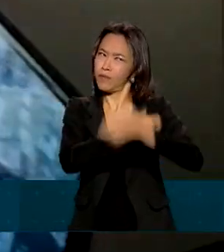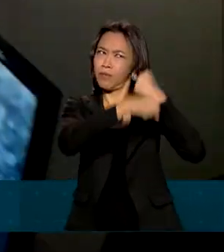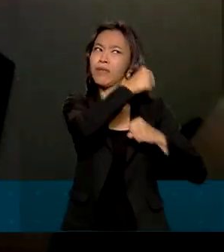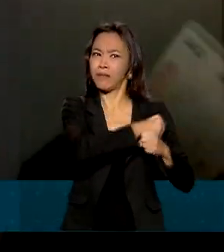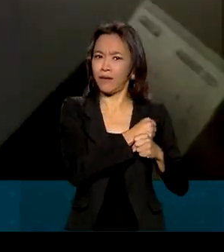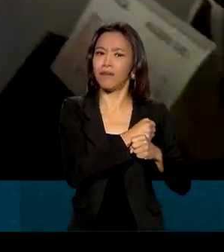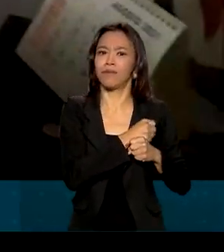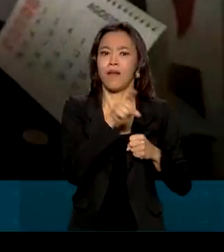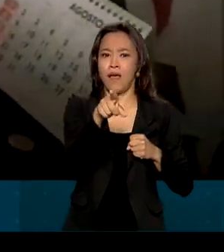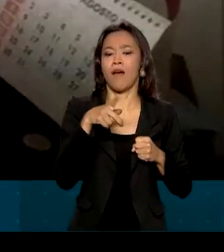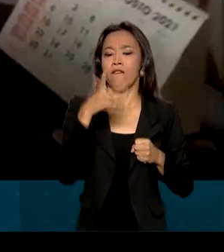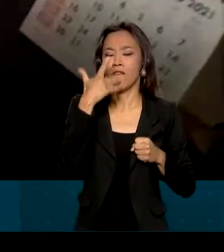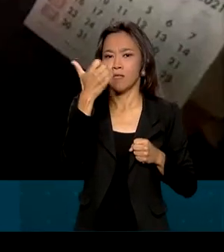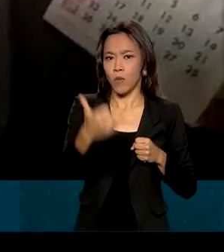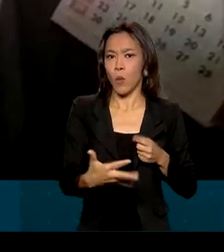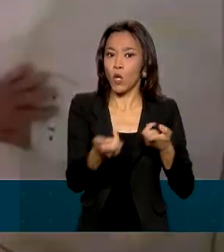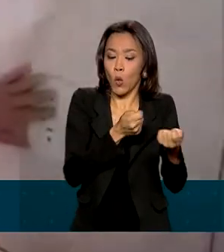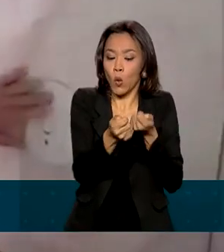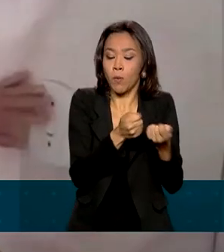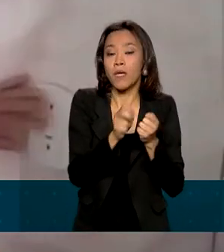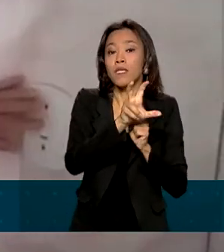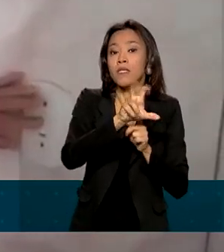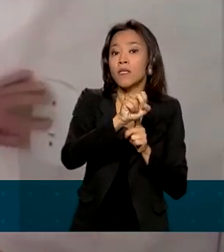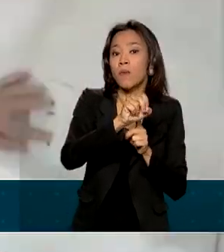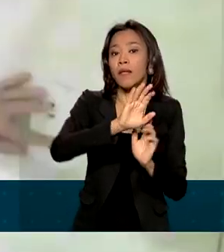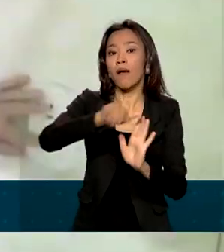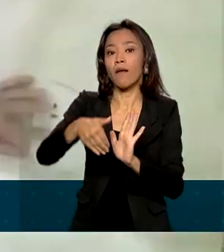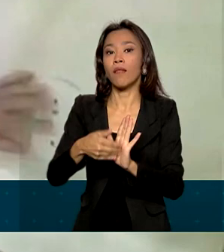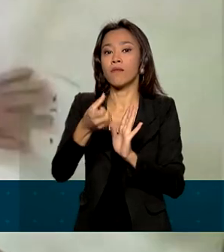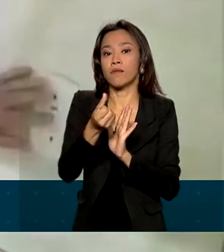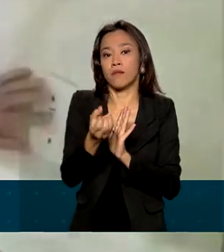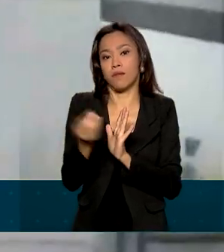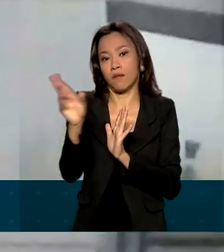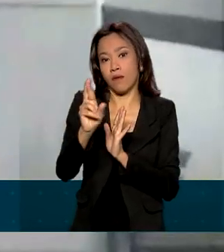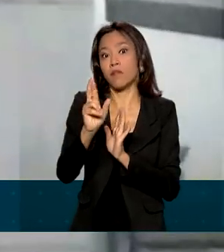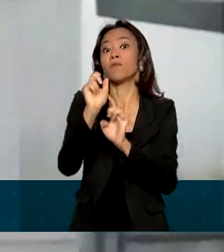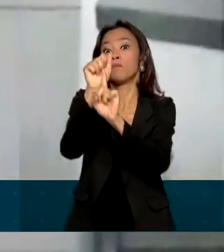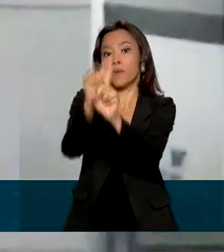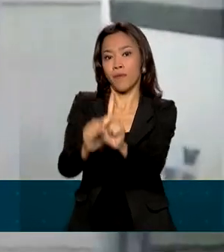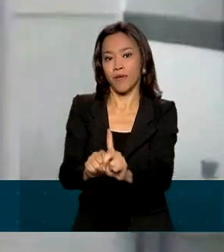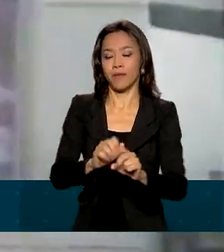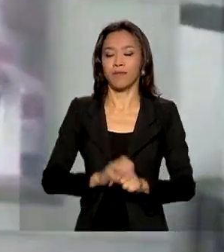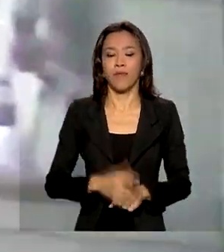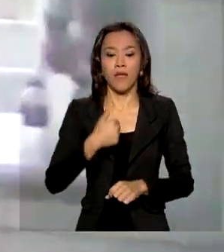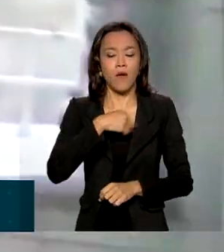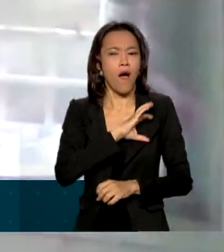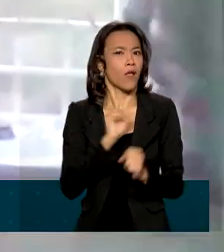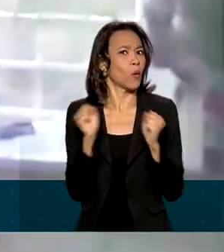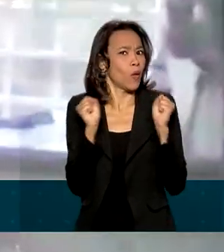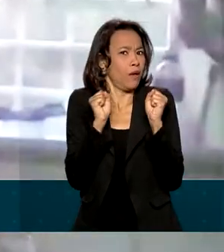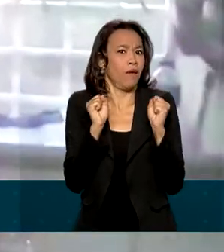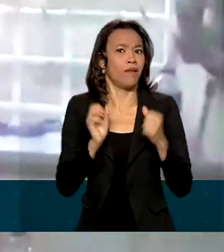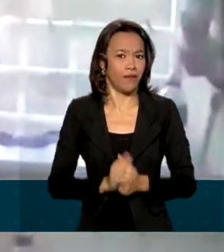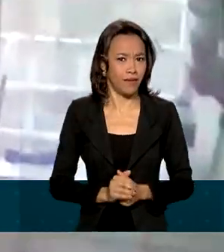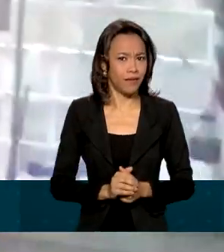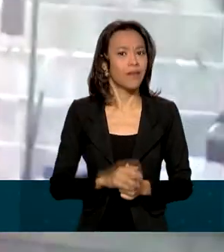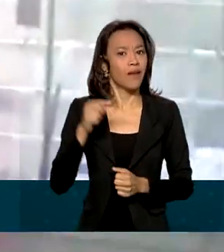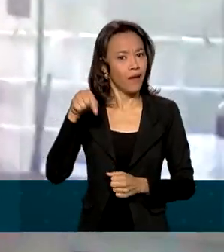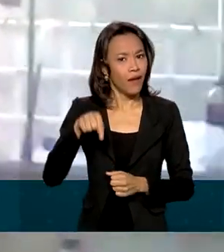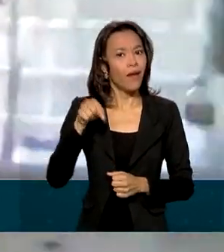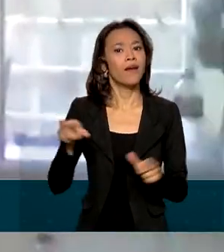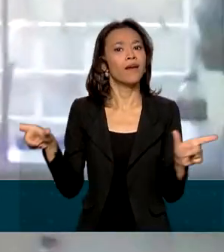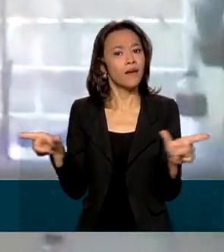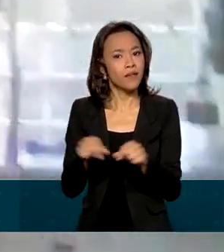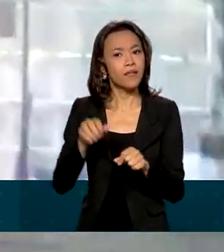conta que economiza de R$ a R 60 por mês. Eu adorei esse negócio da Enel com